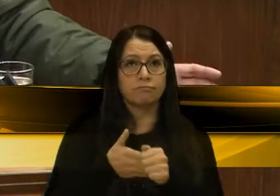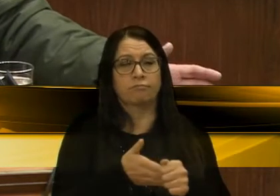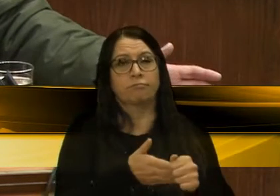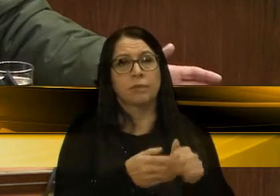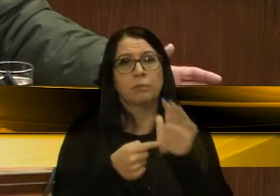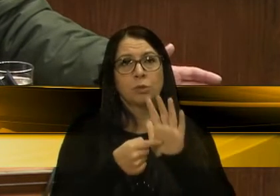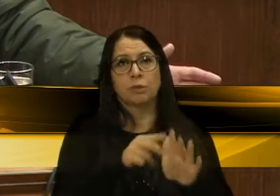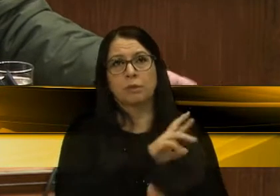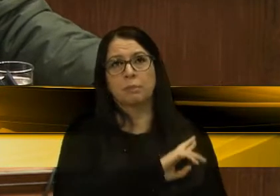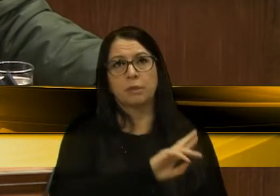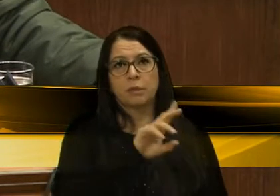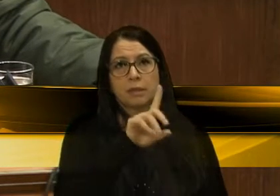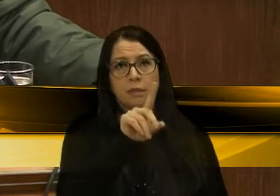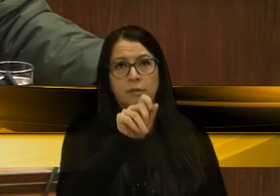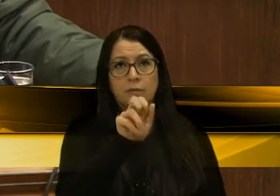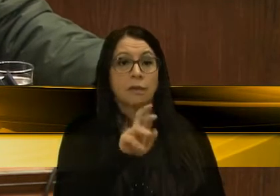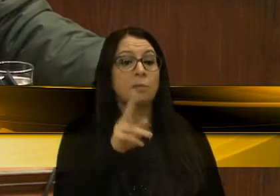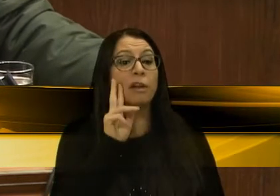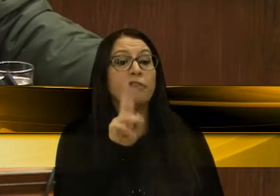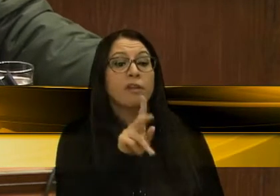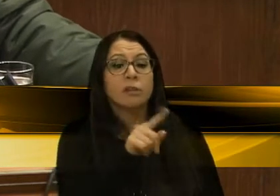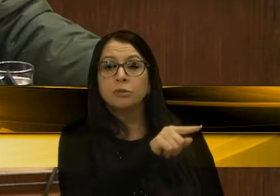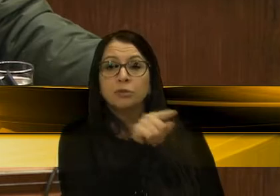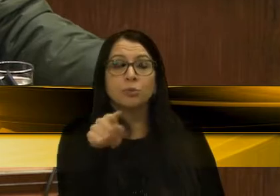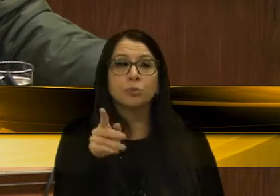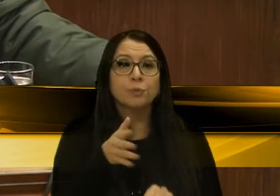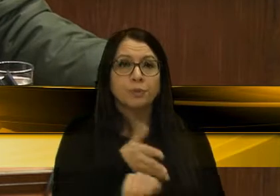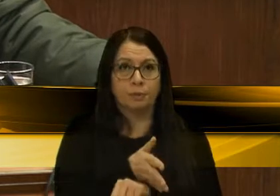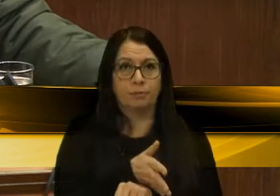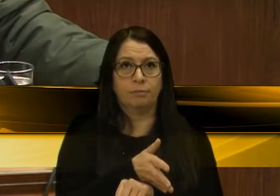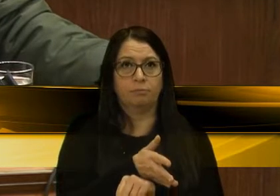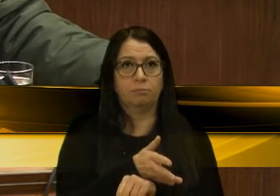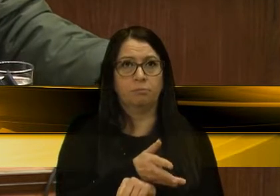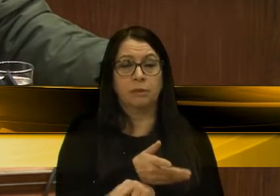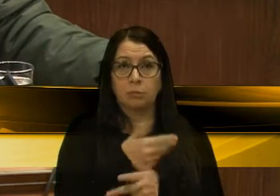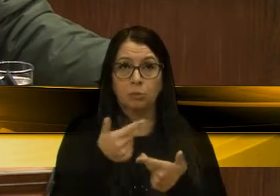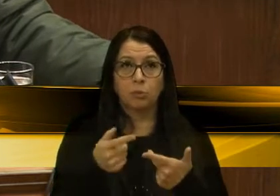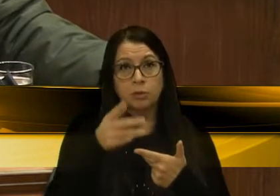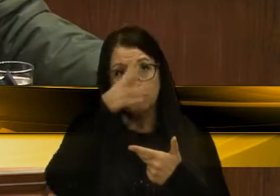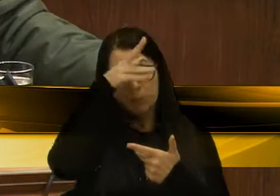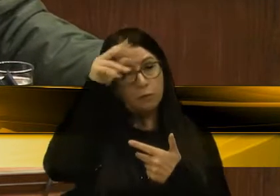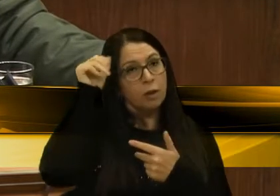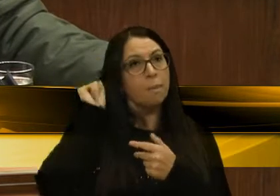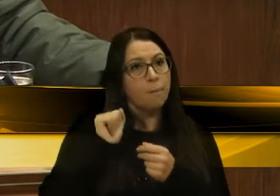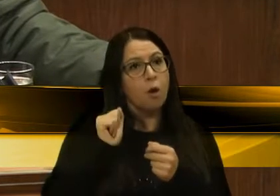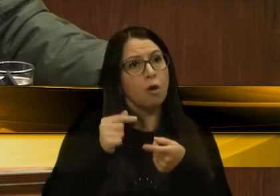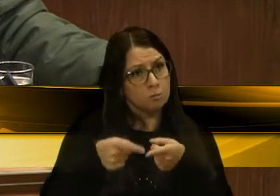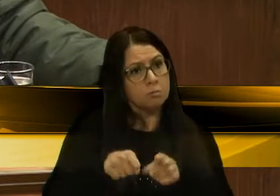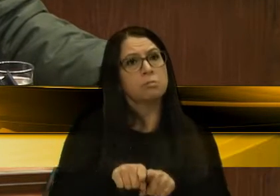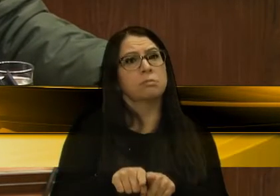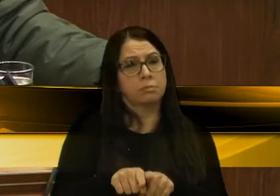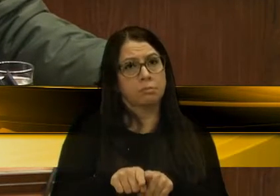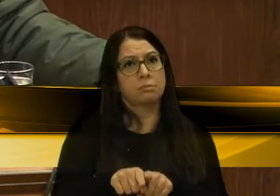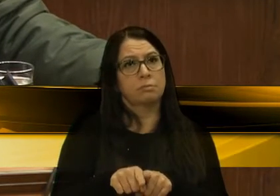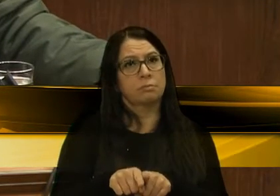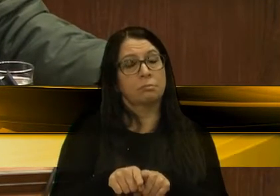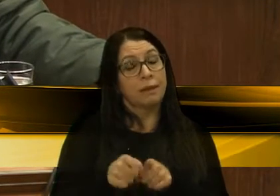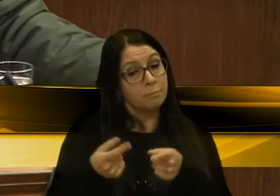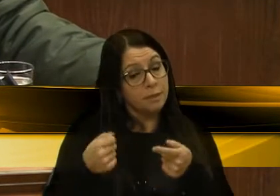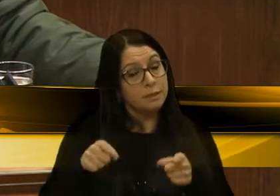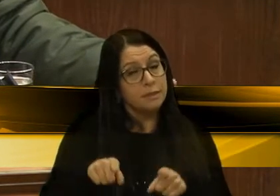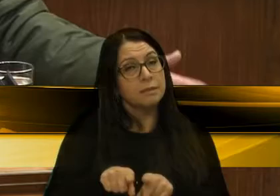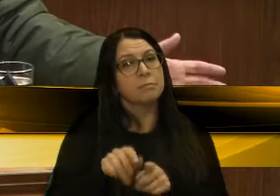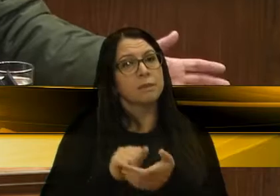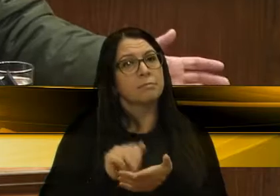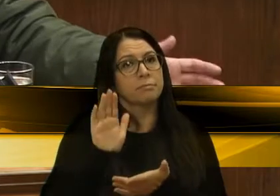trazer o representante do DAE, para que verifique todos os acessos. E tem alguns que a Prefeitura pode ser parceiro, mas tem que ter essa parceria